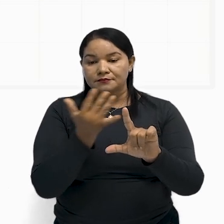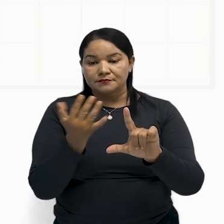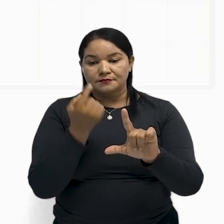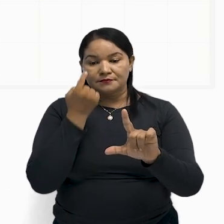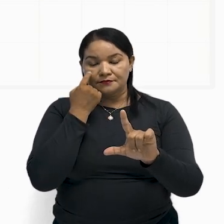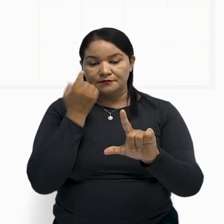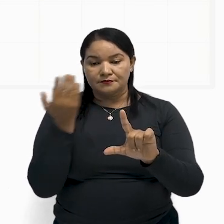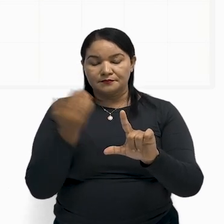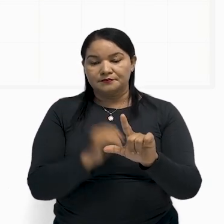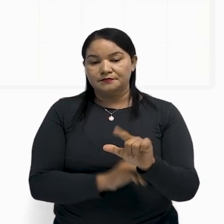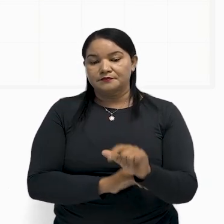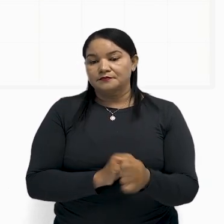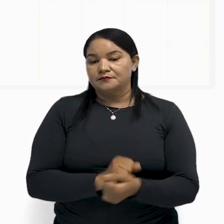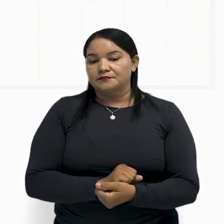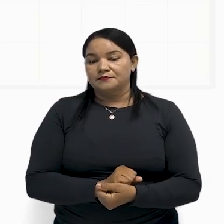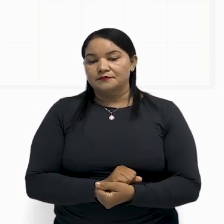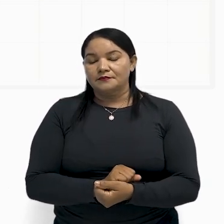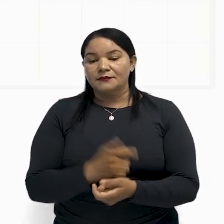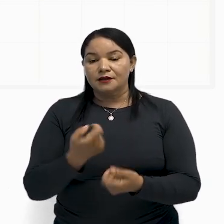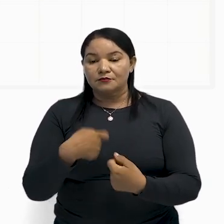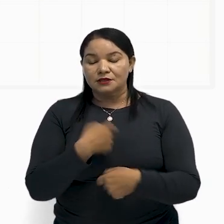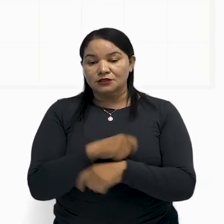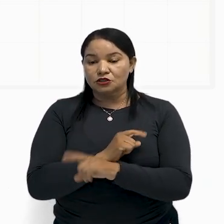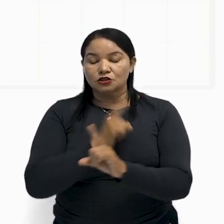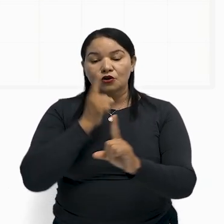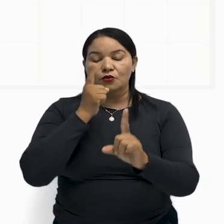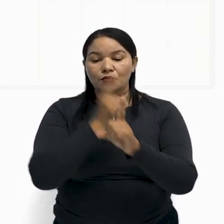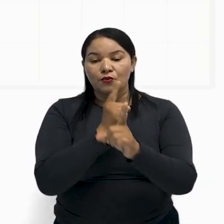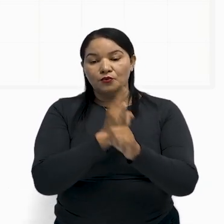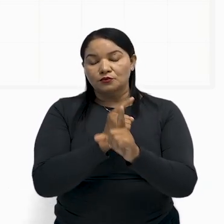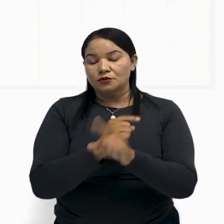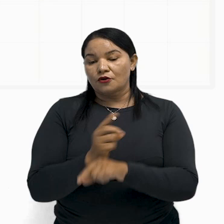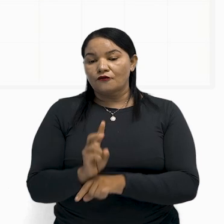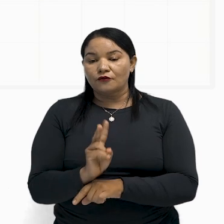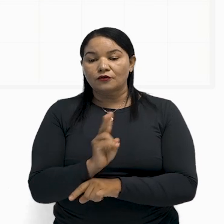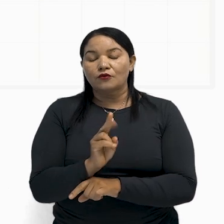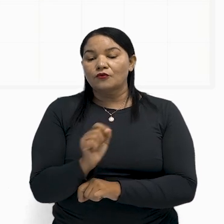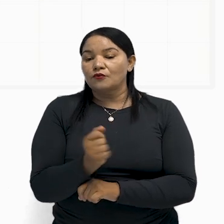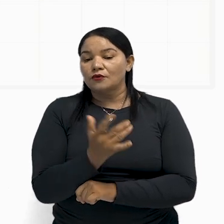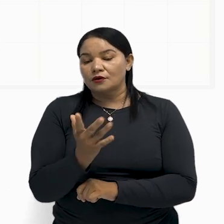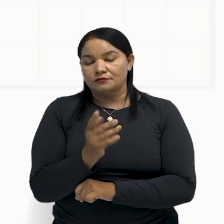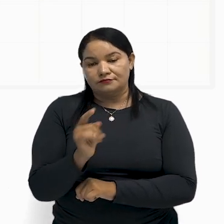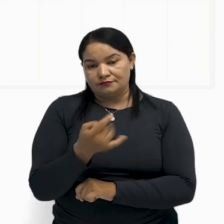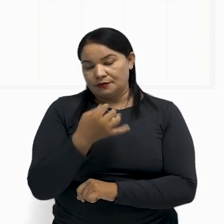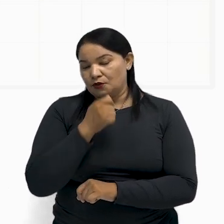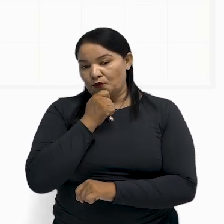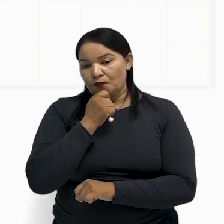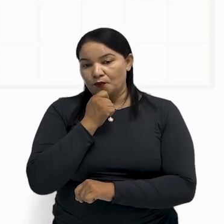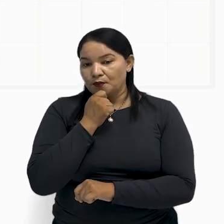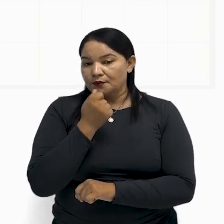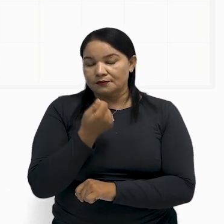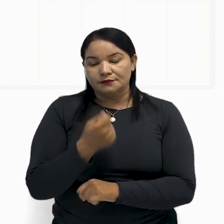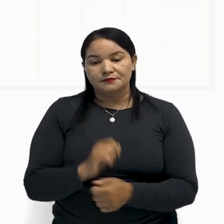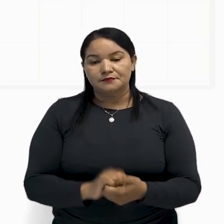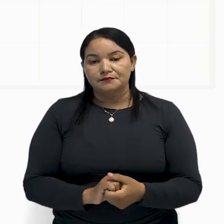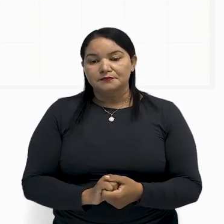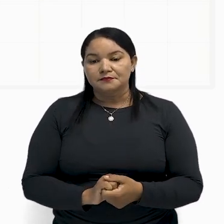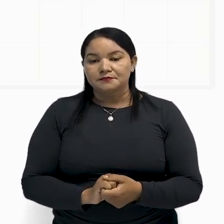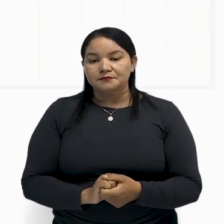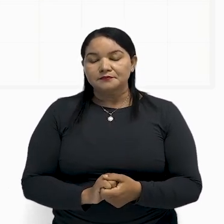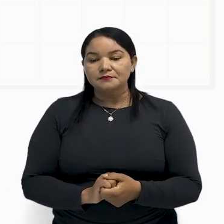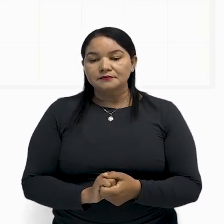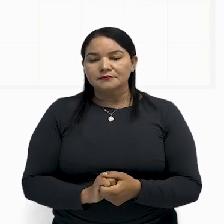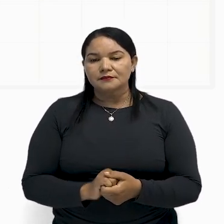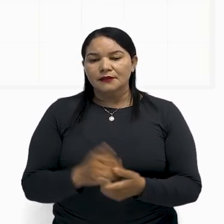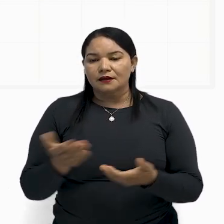no caso aqui, não foi dado. Então, a gente vai ter que determinar esse valor aqui. porque é um valor que a gente não conhece. E quais foram os